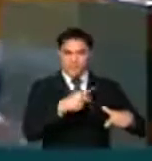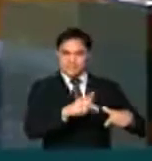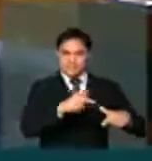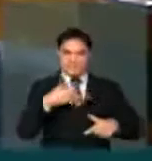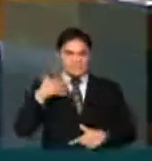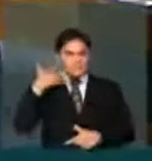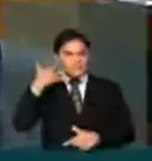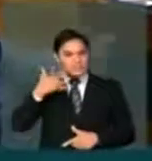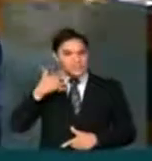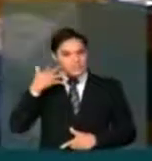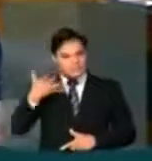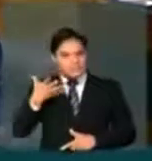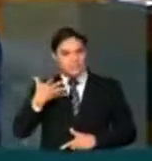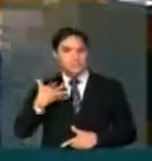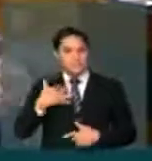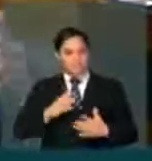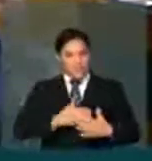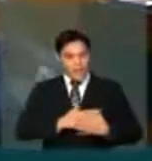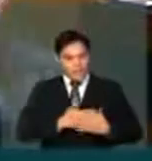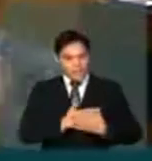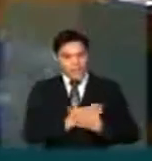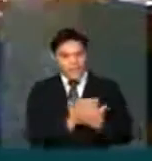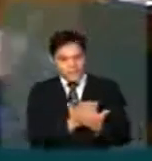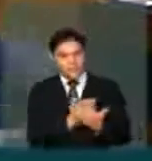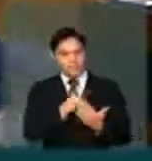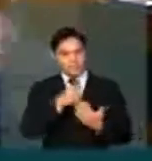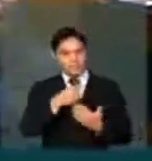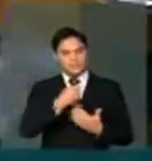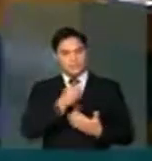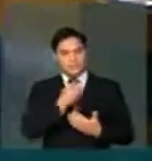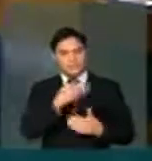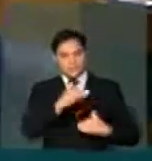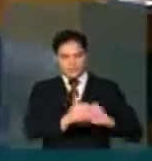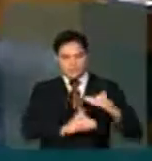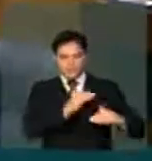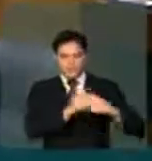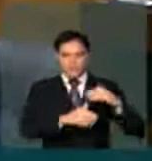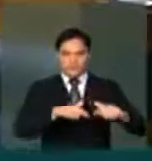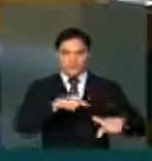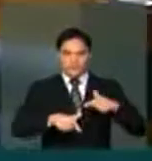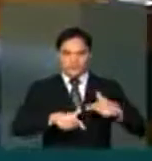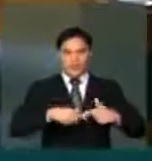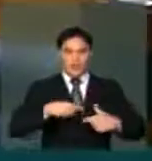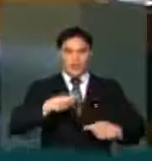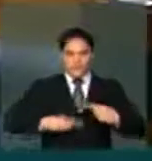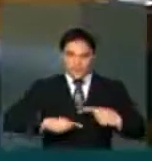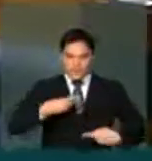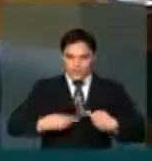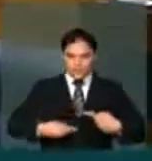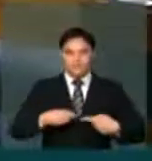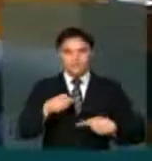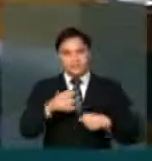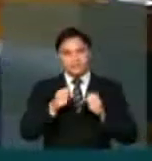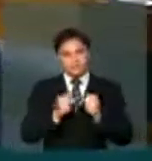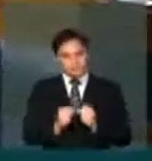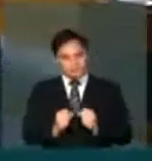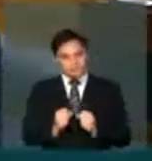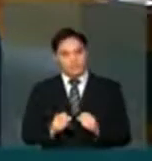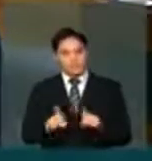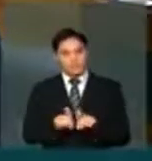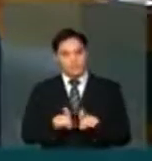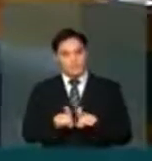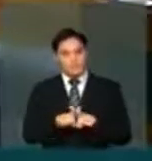discurso e pela paixão como você desenvolveu sua vida política, você também pode dizer que